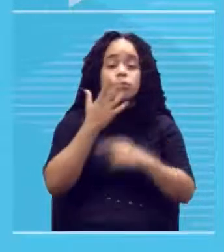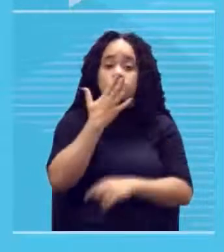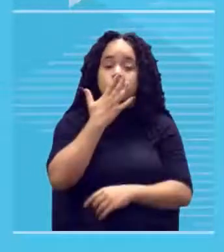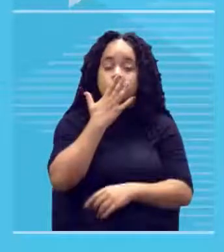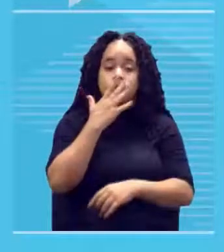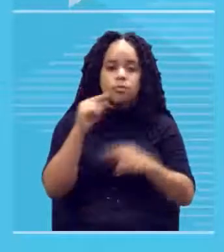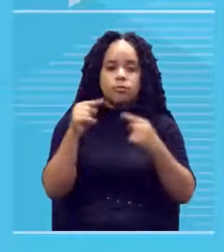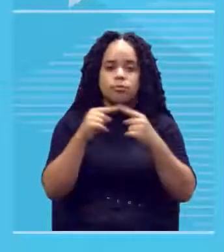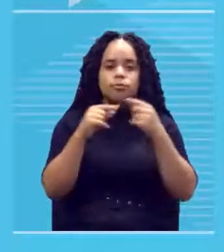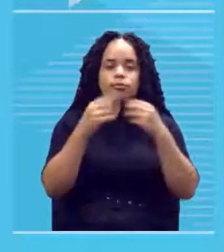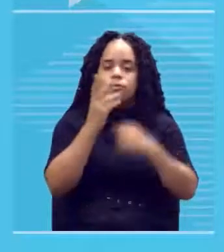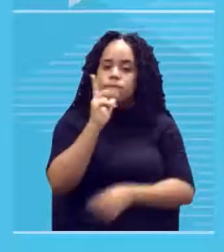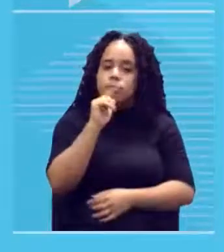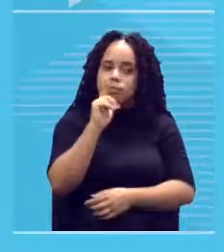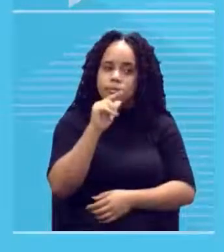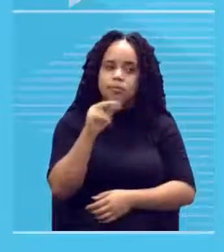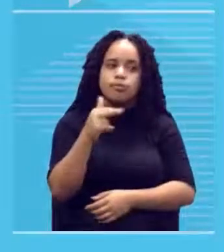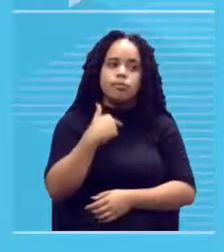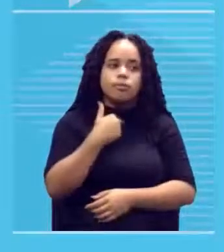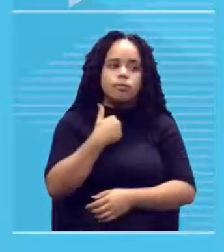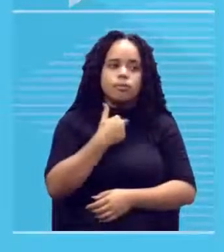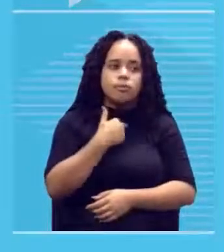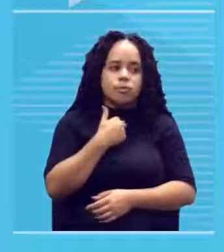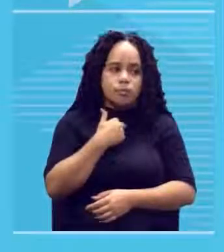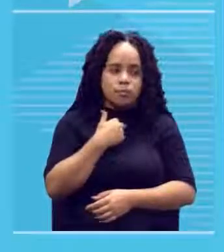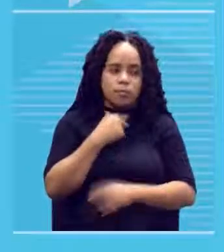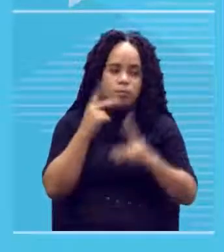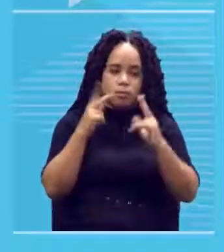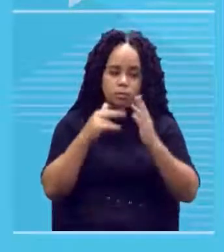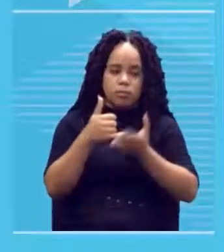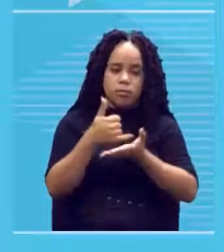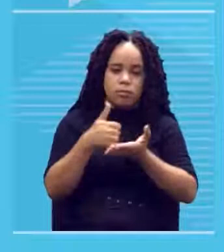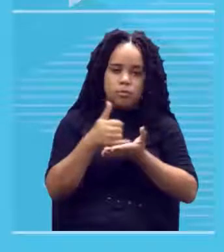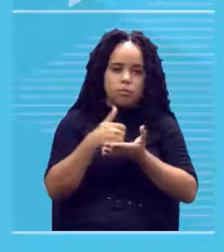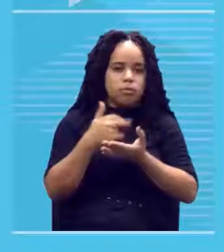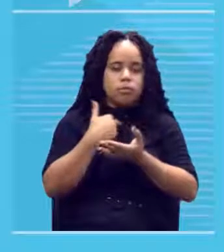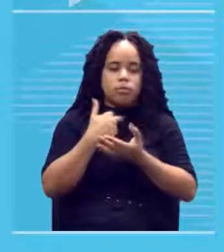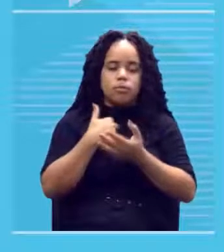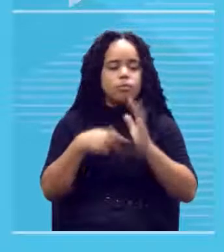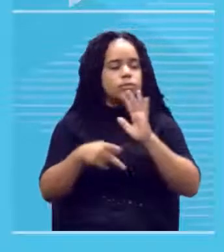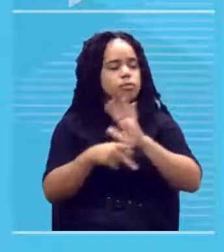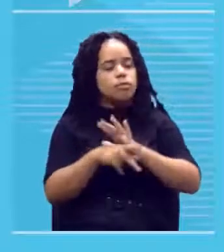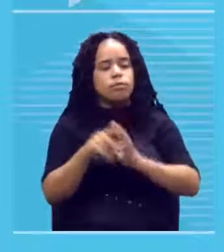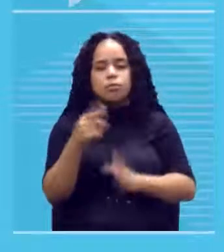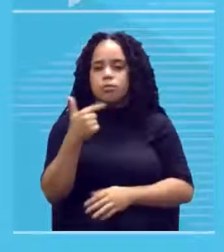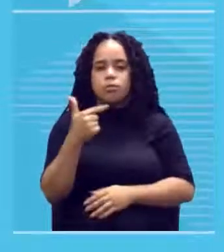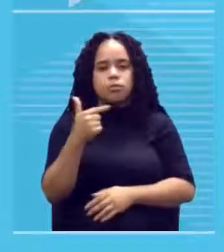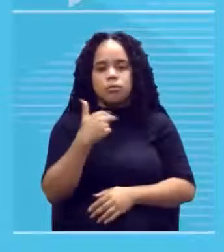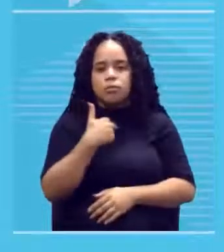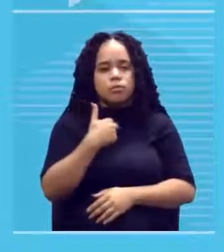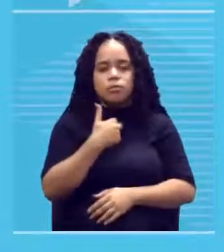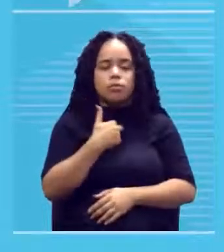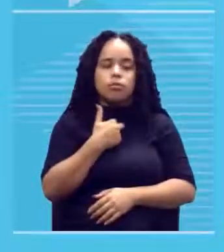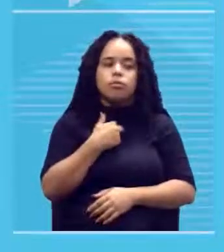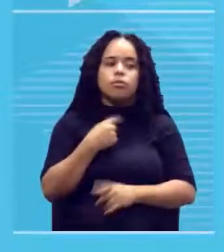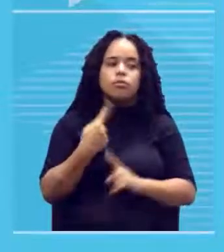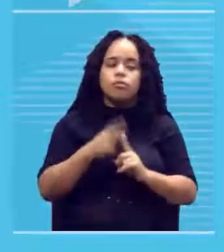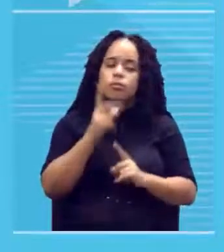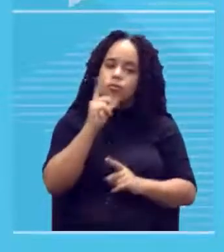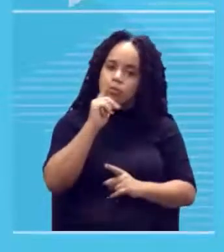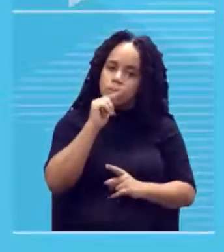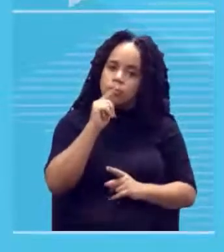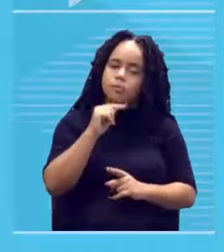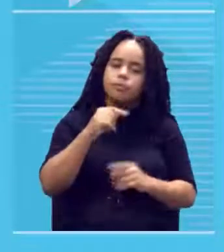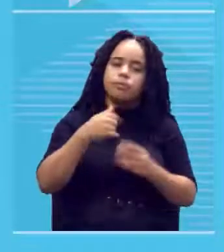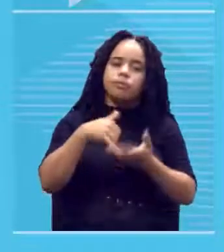água ele não pode ter como a tinta óleo a base de óleo porque água e óleo não se misturam então não dá para dissolver